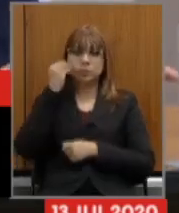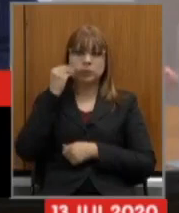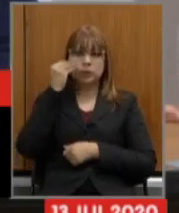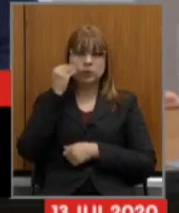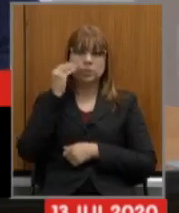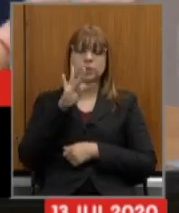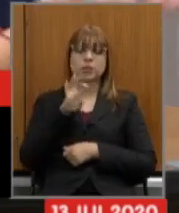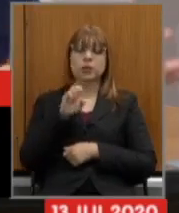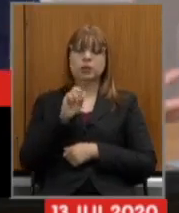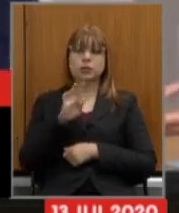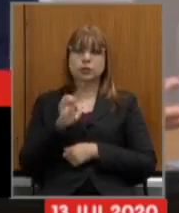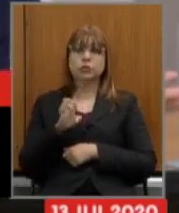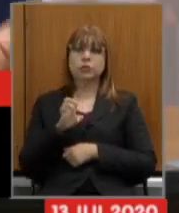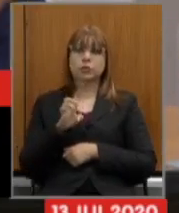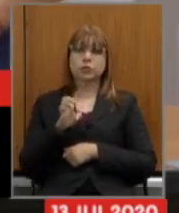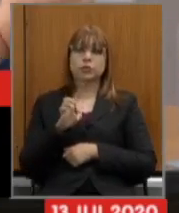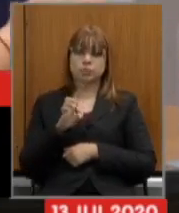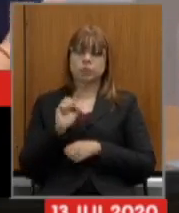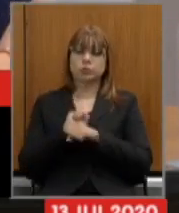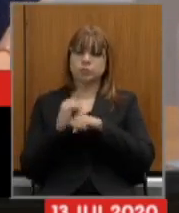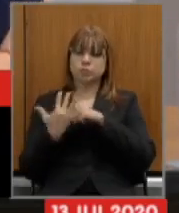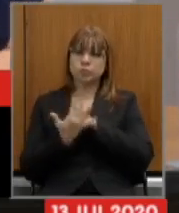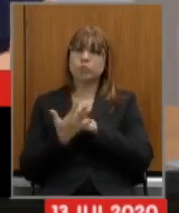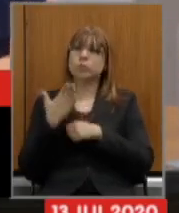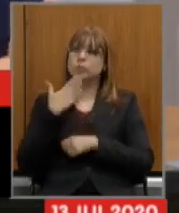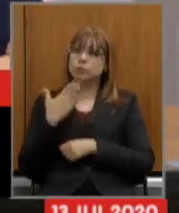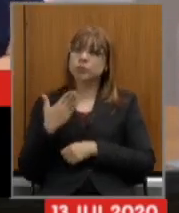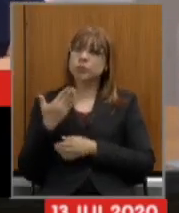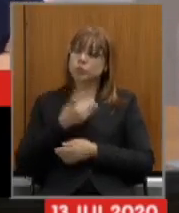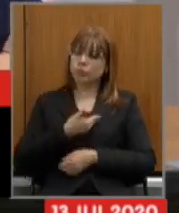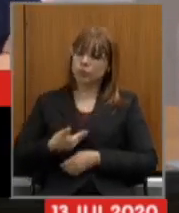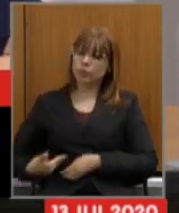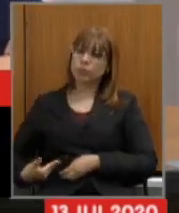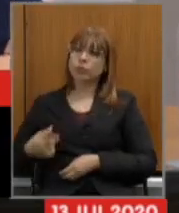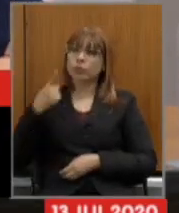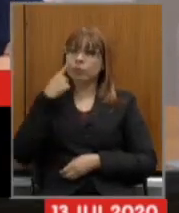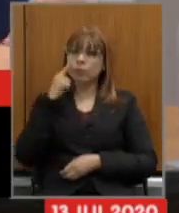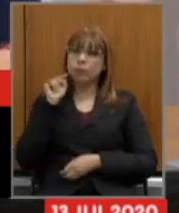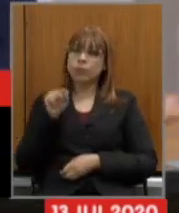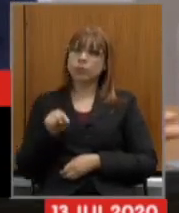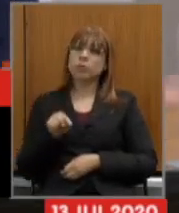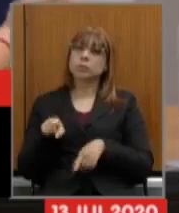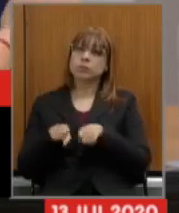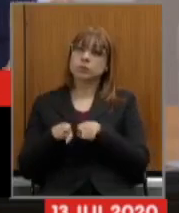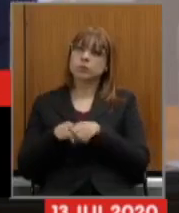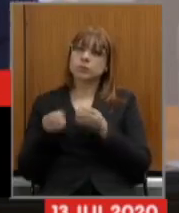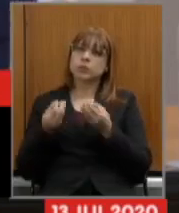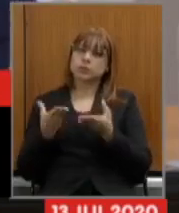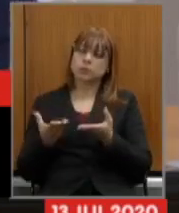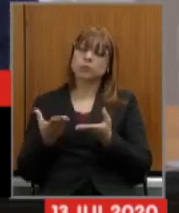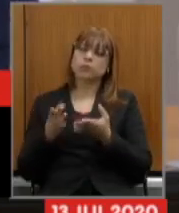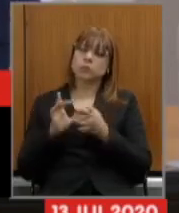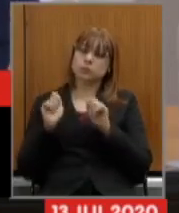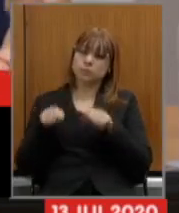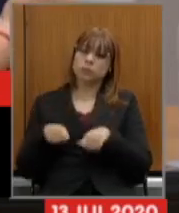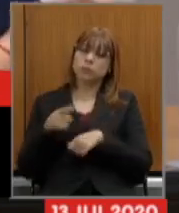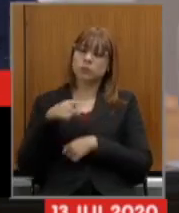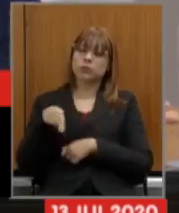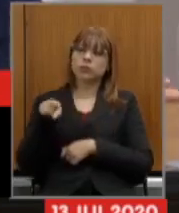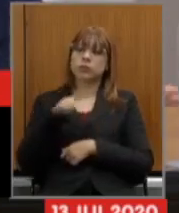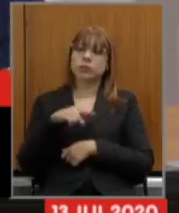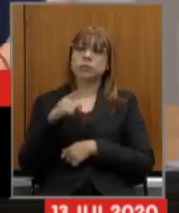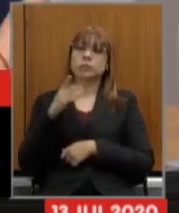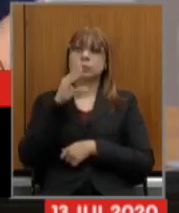novo coronavírus então é um pedido para que o governo do estado possa verificar isso e dar condições aos servidores que